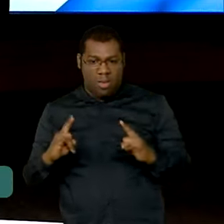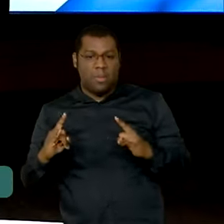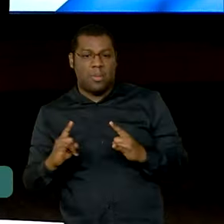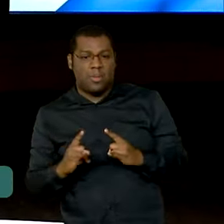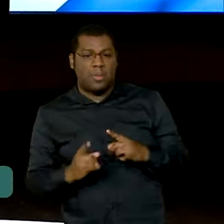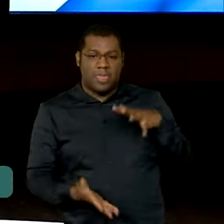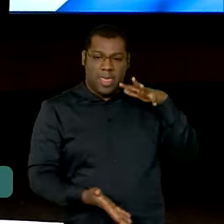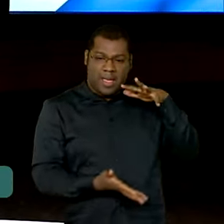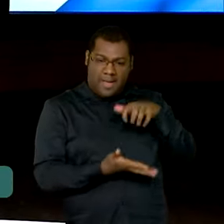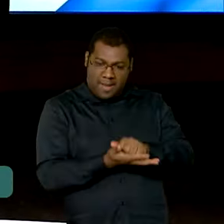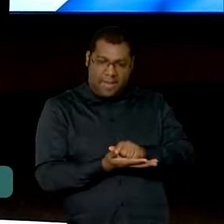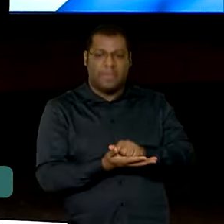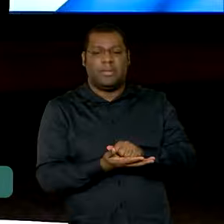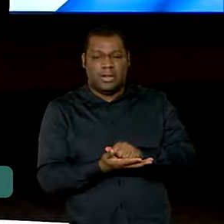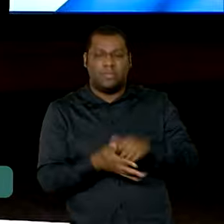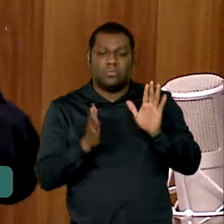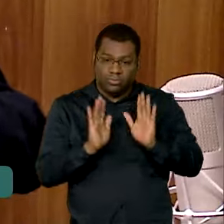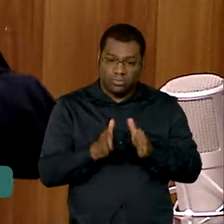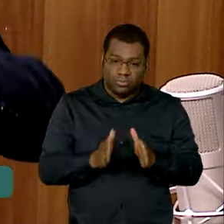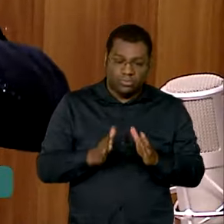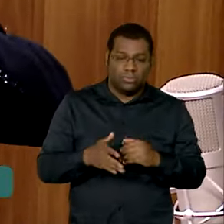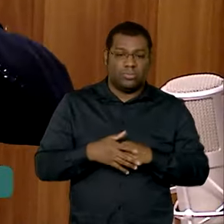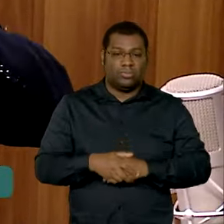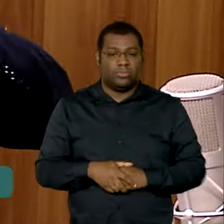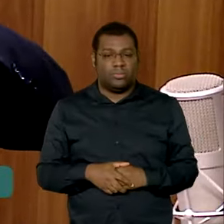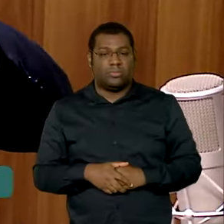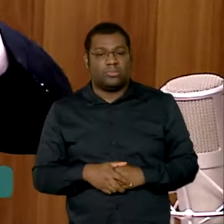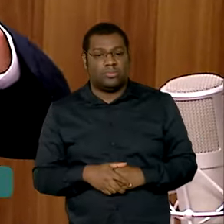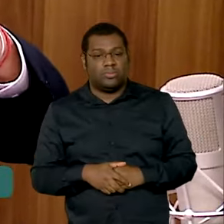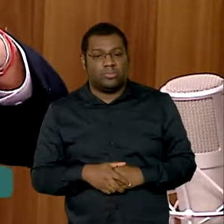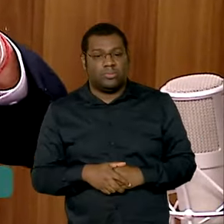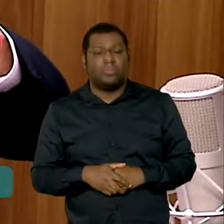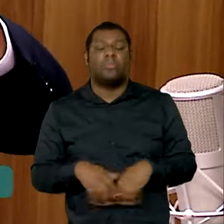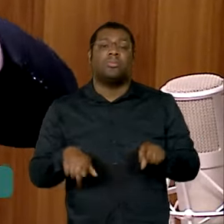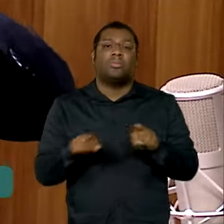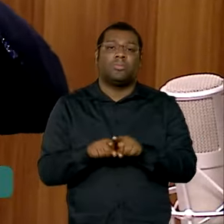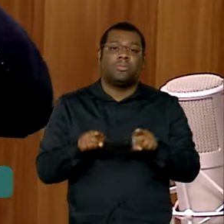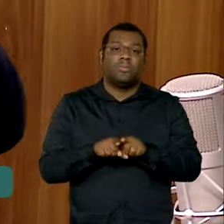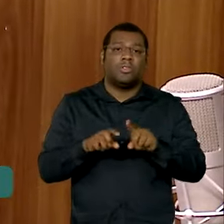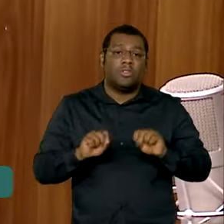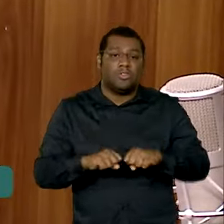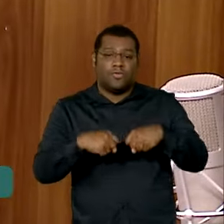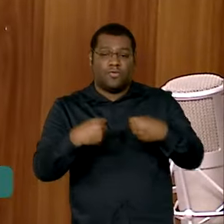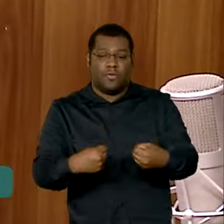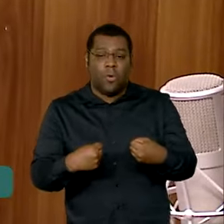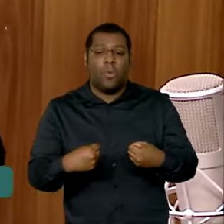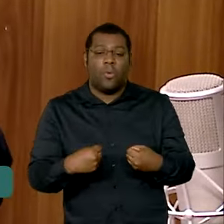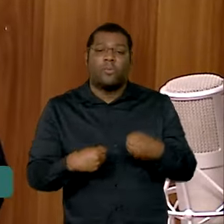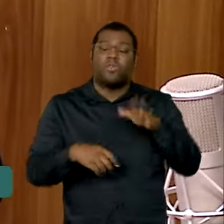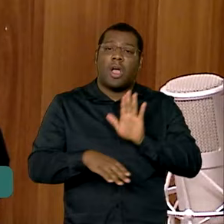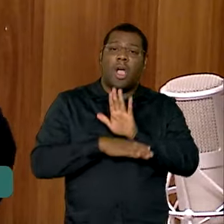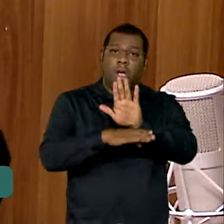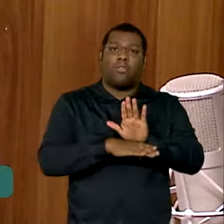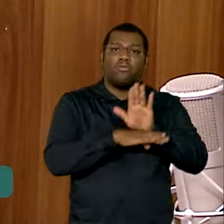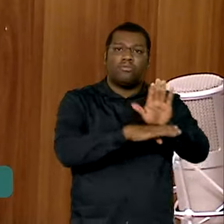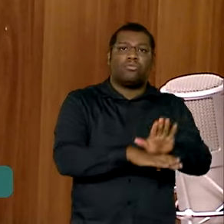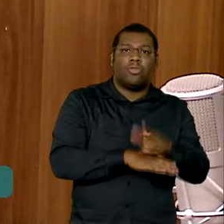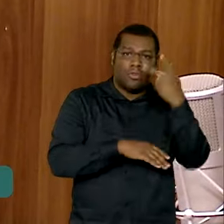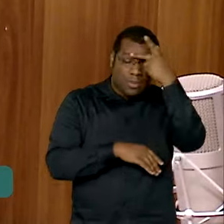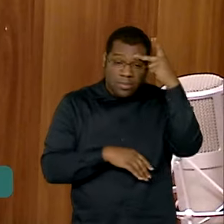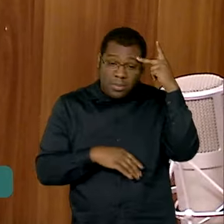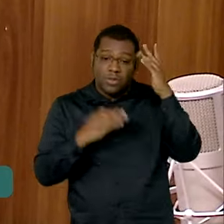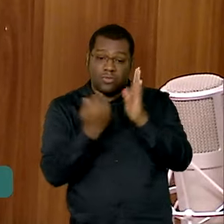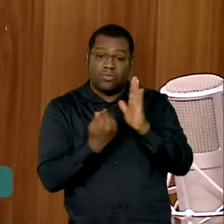E vamos ver como abrir mais essa torneira para atender um número maior de pessoas que estejam nos